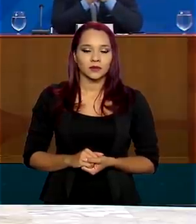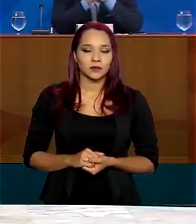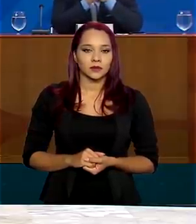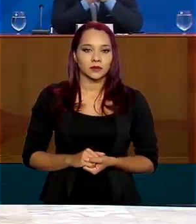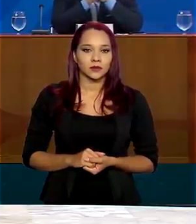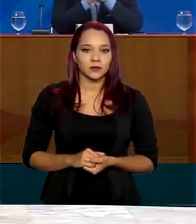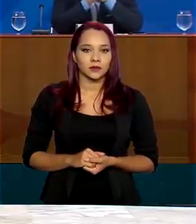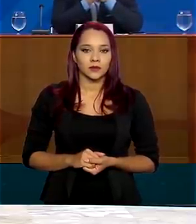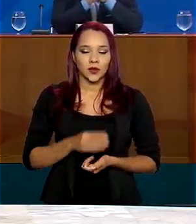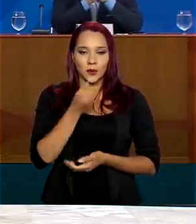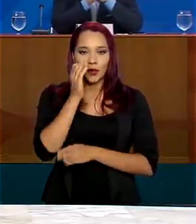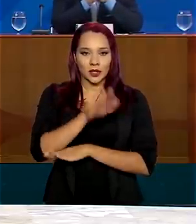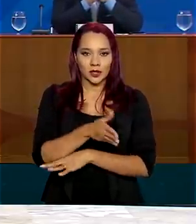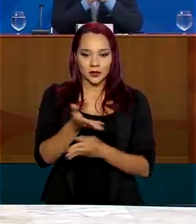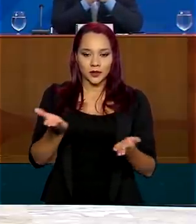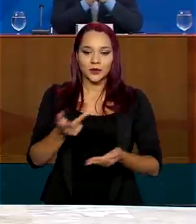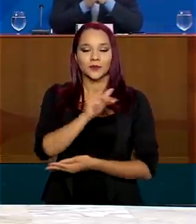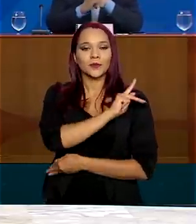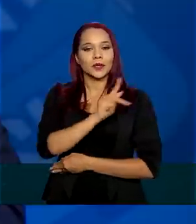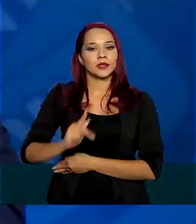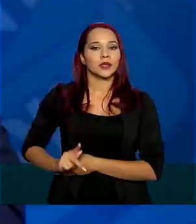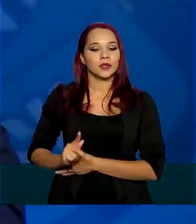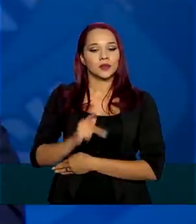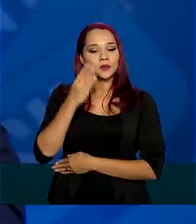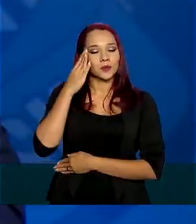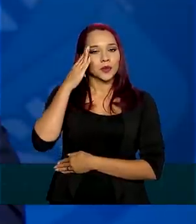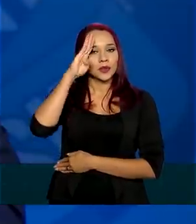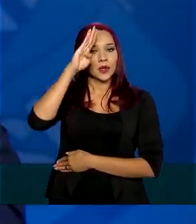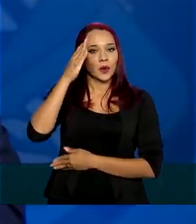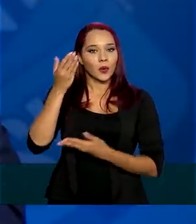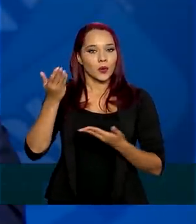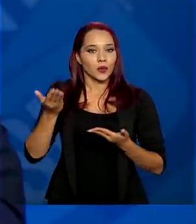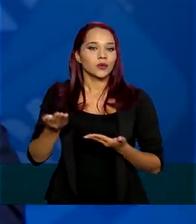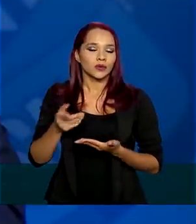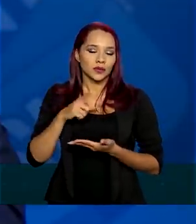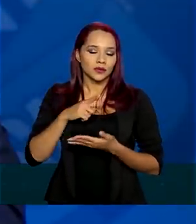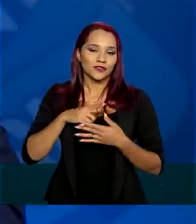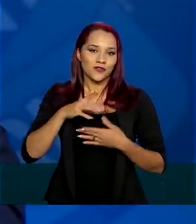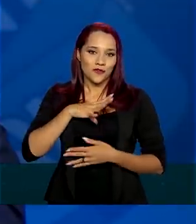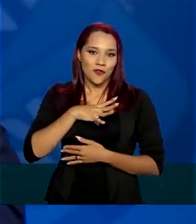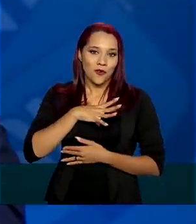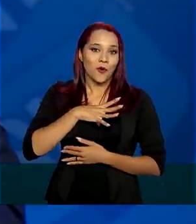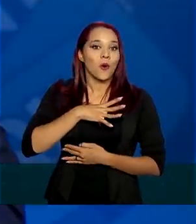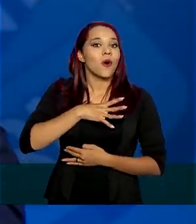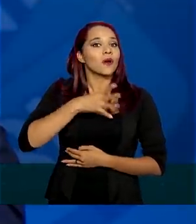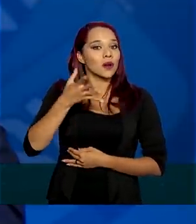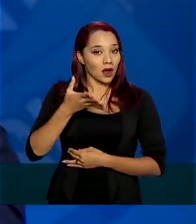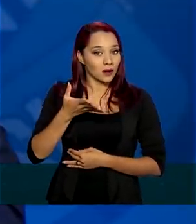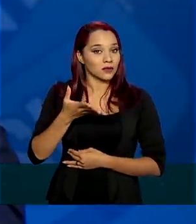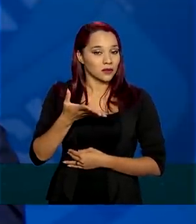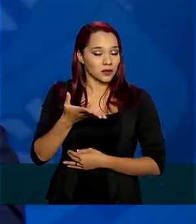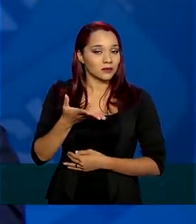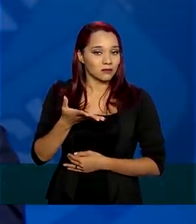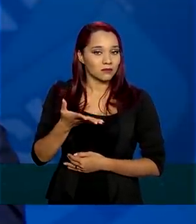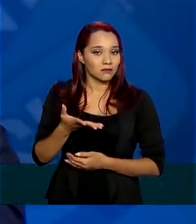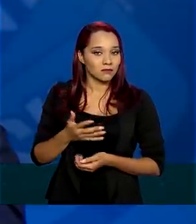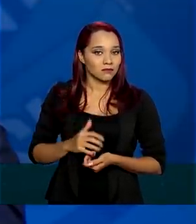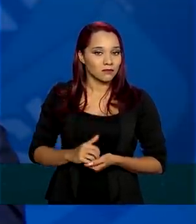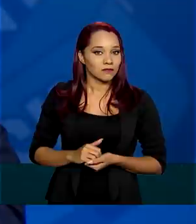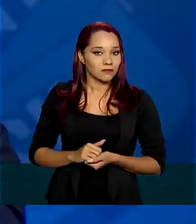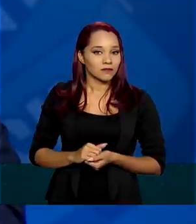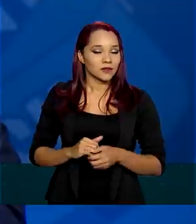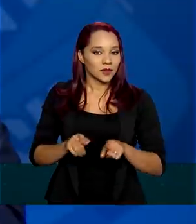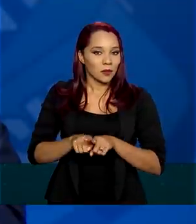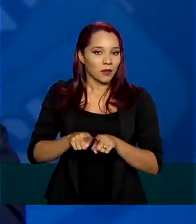Presidente Bolsonaro, de maneira corajosa, como